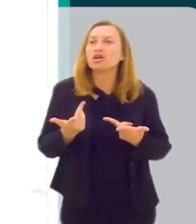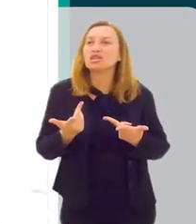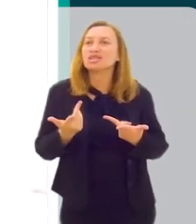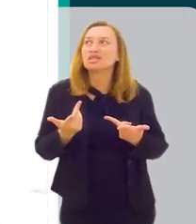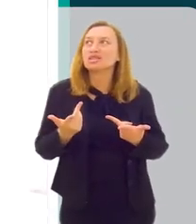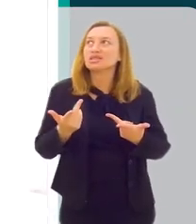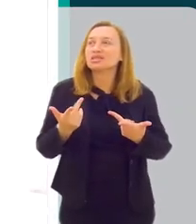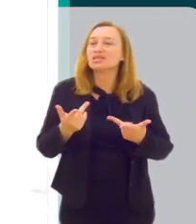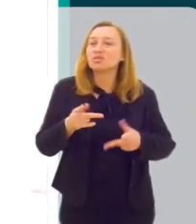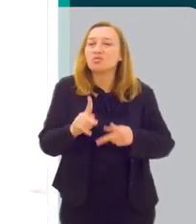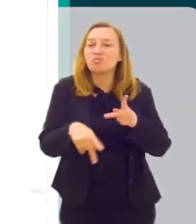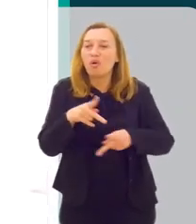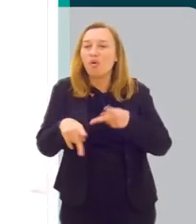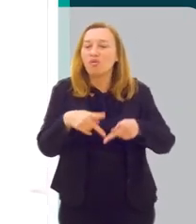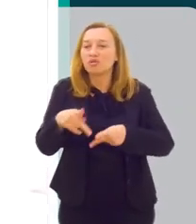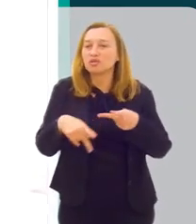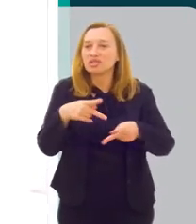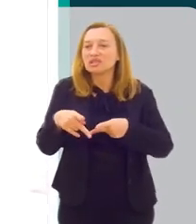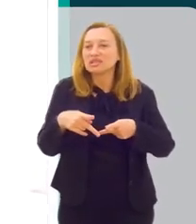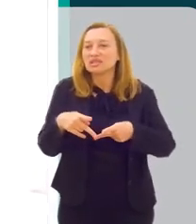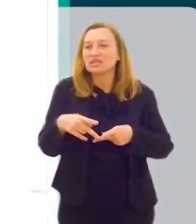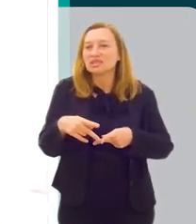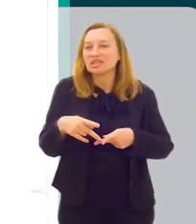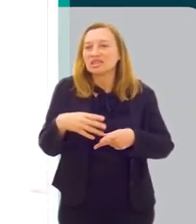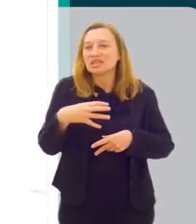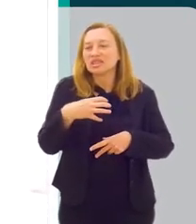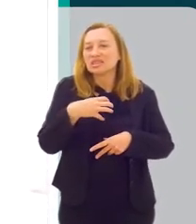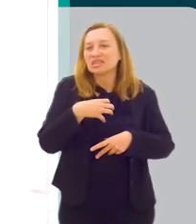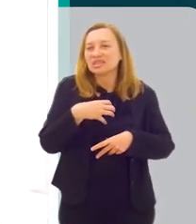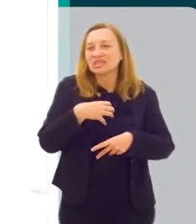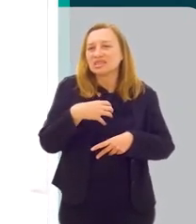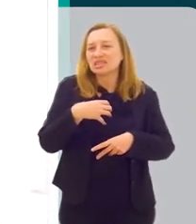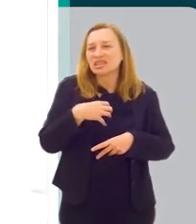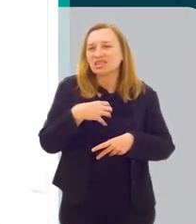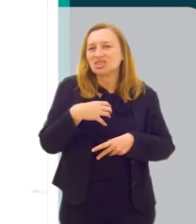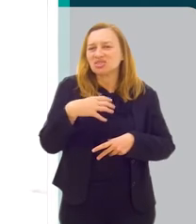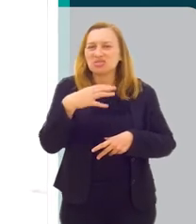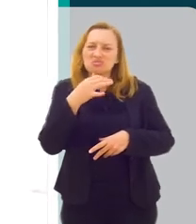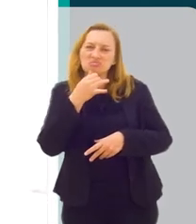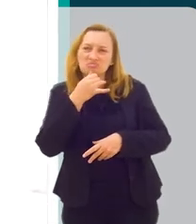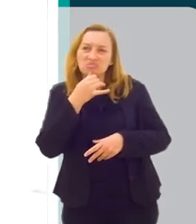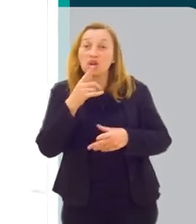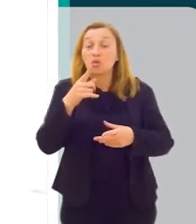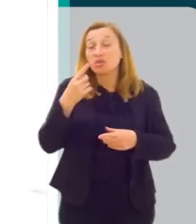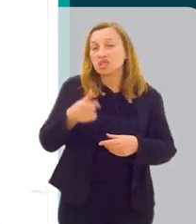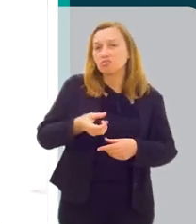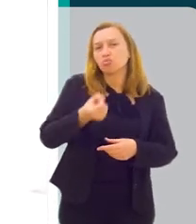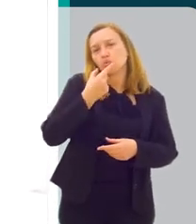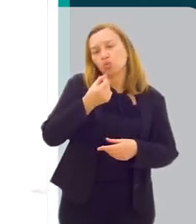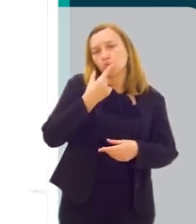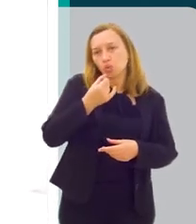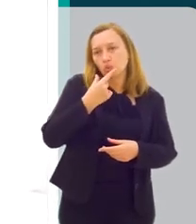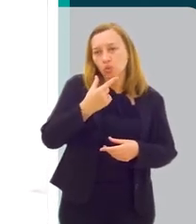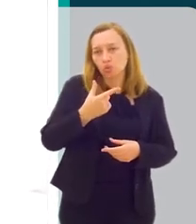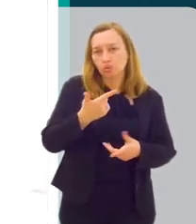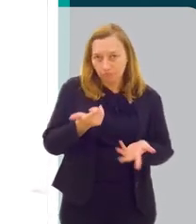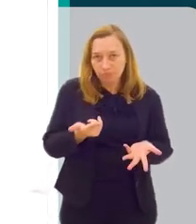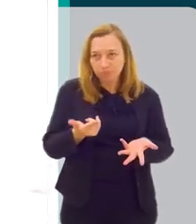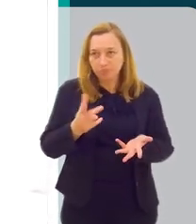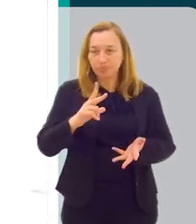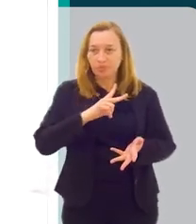São pessoas, uma população que ainda tem uma autoestima muito fragilizada. Então, quando você toma esse